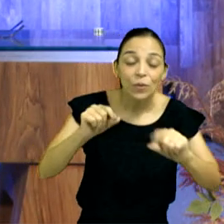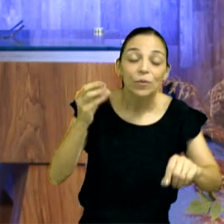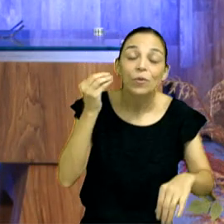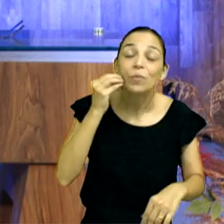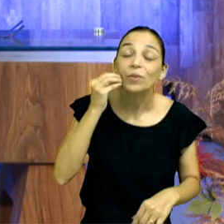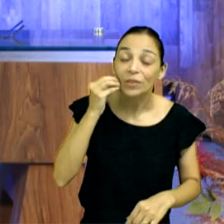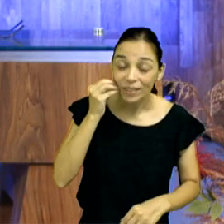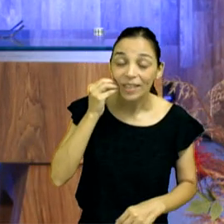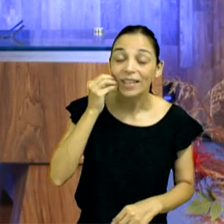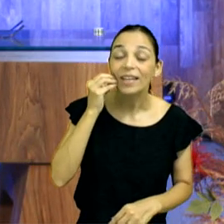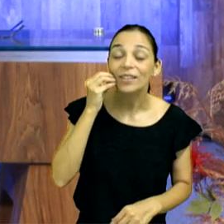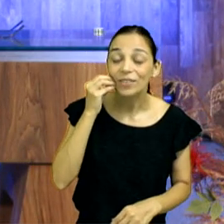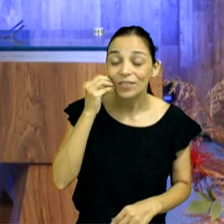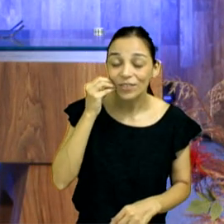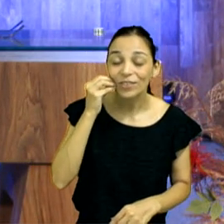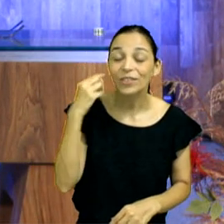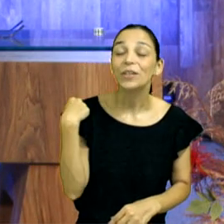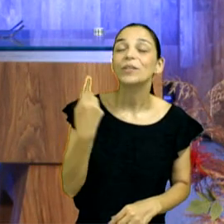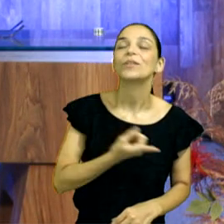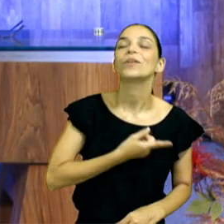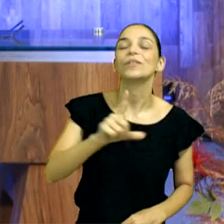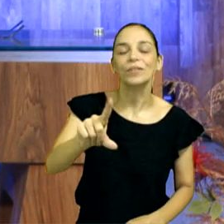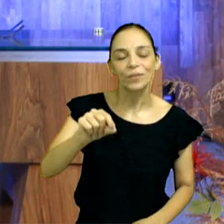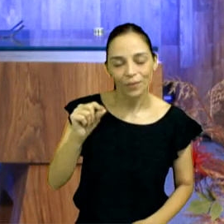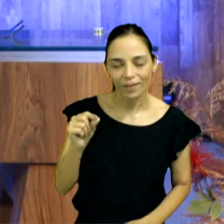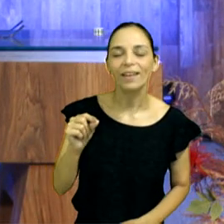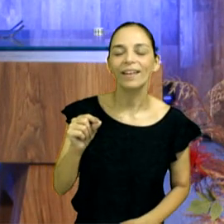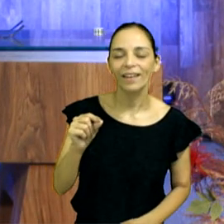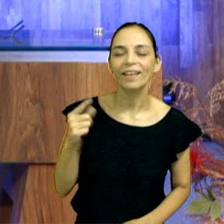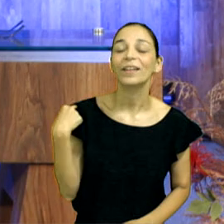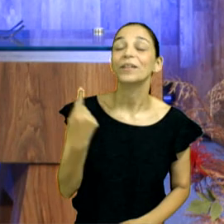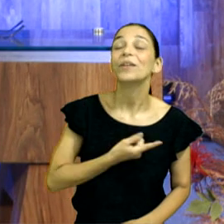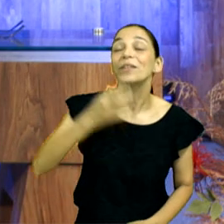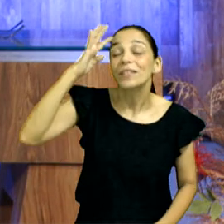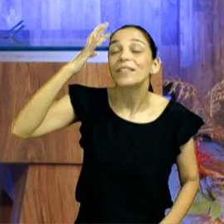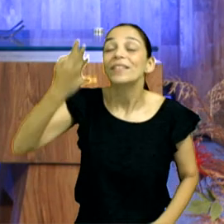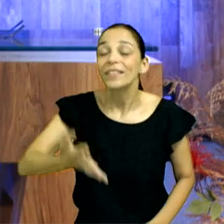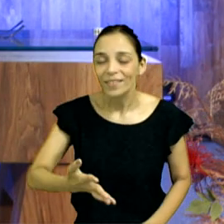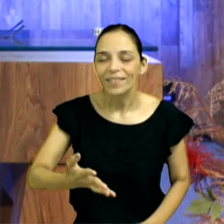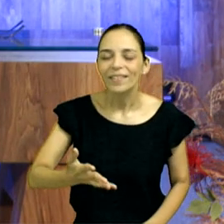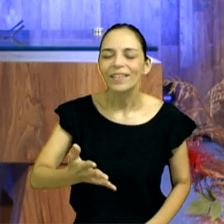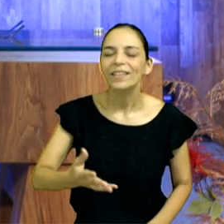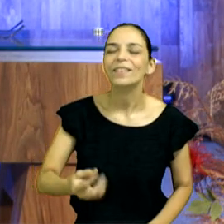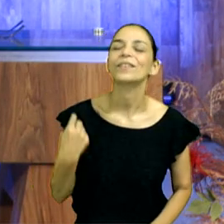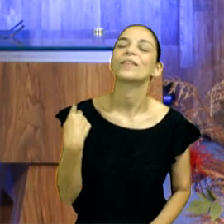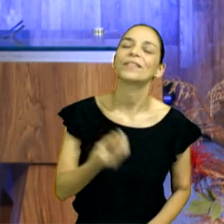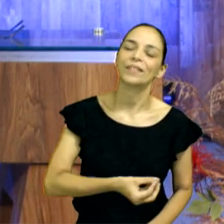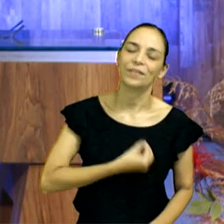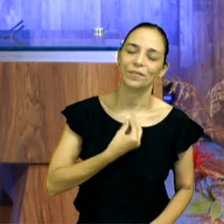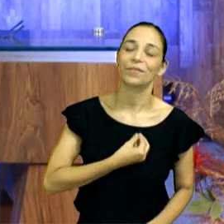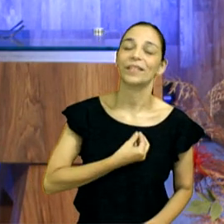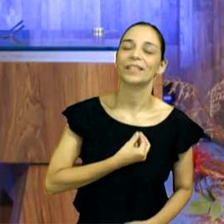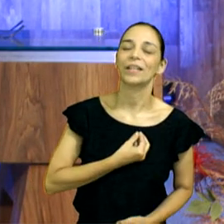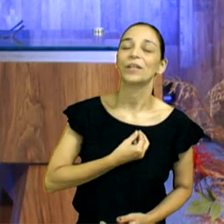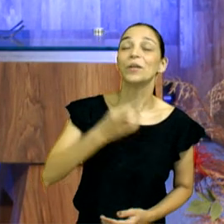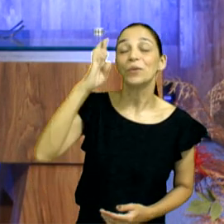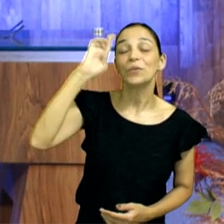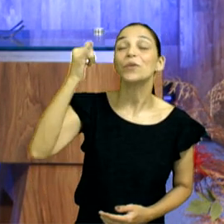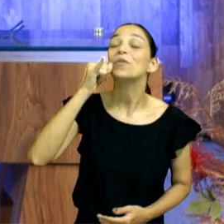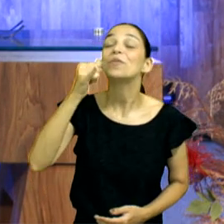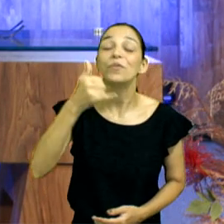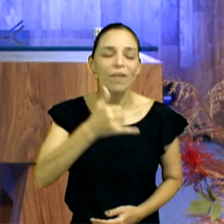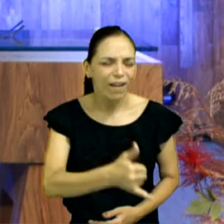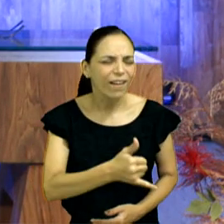oportunidade de escolhermos, de decidirmos a nossa vida. E o Senhor ainda nos dá a dica, escolhe a vida,